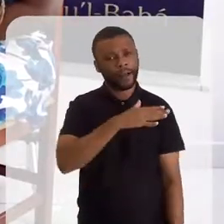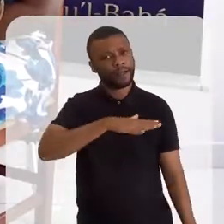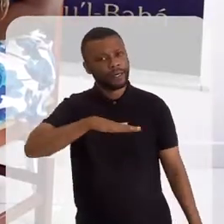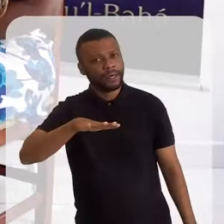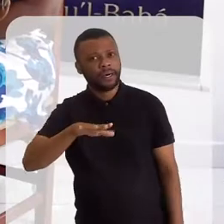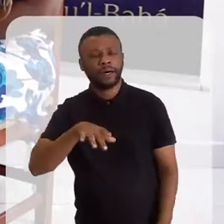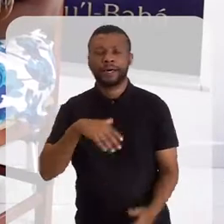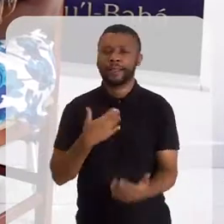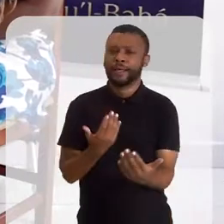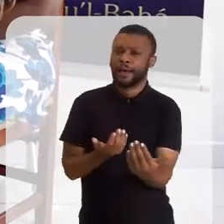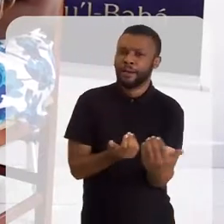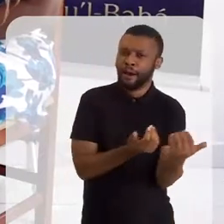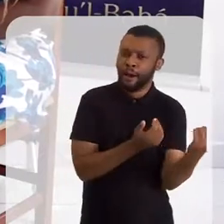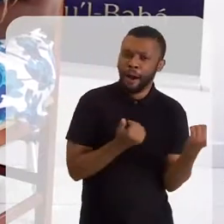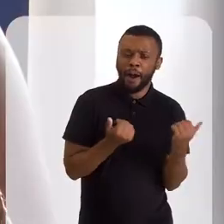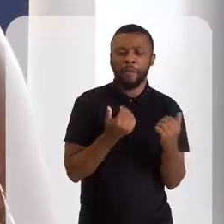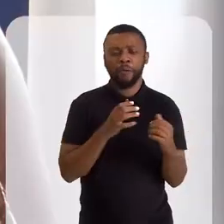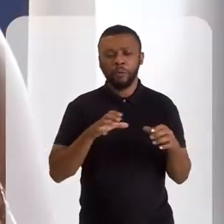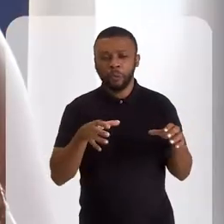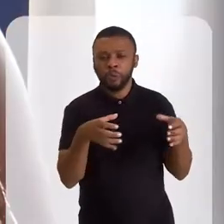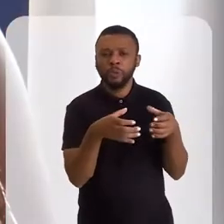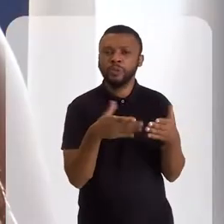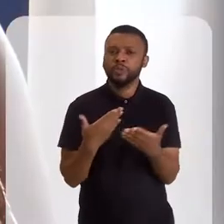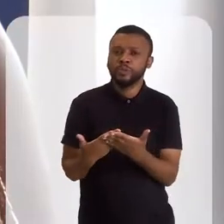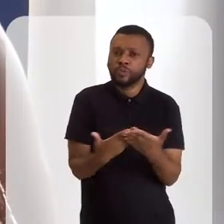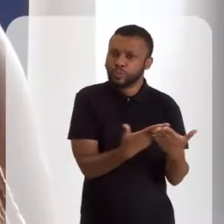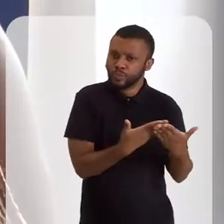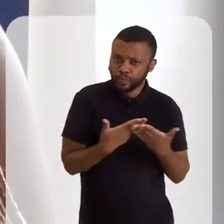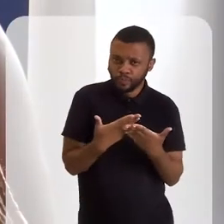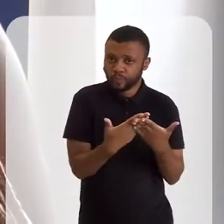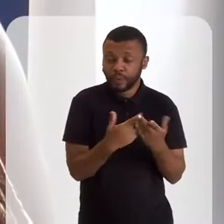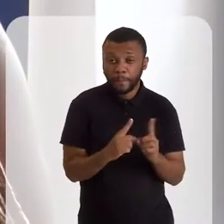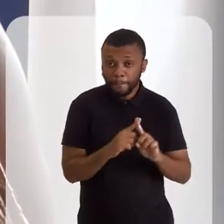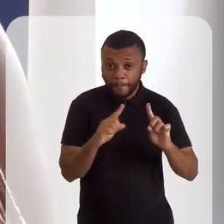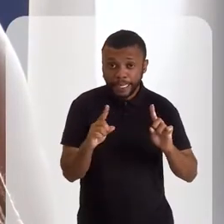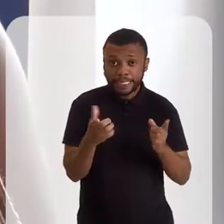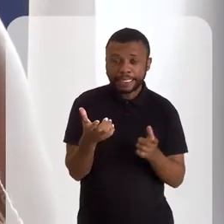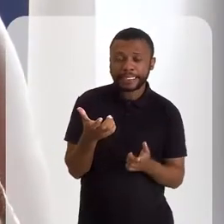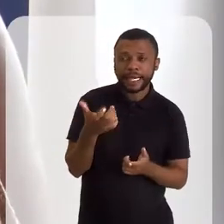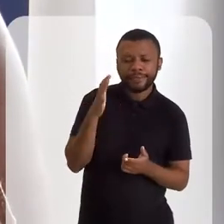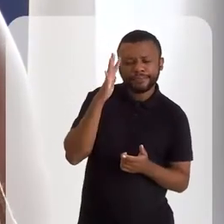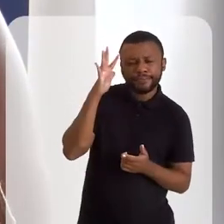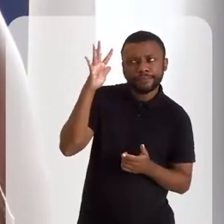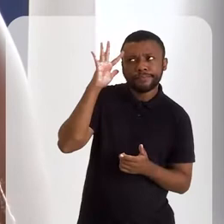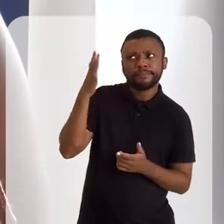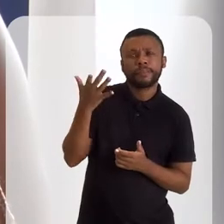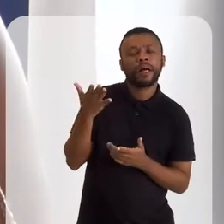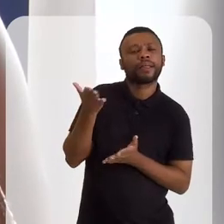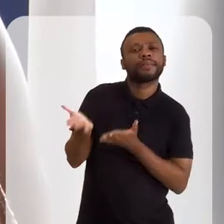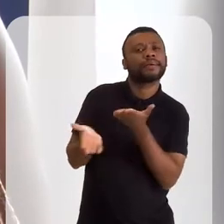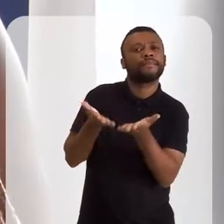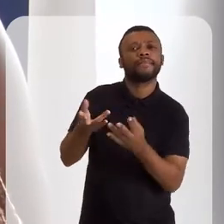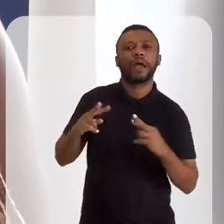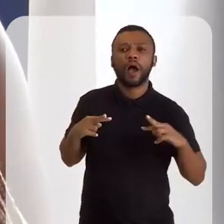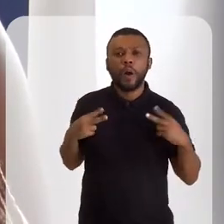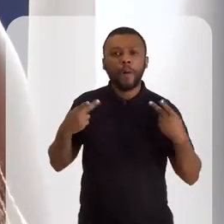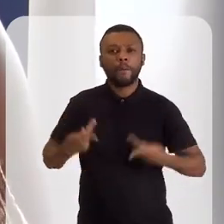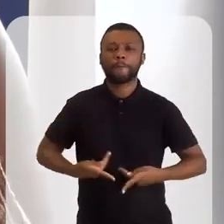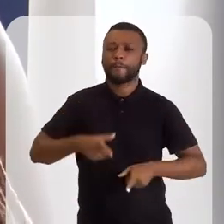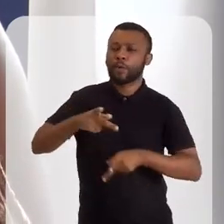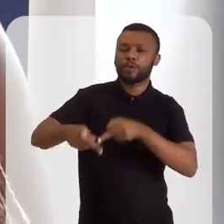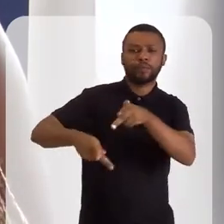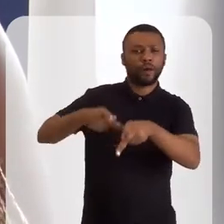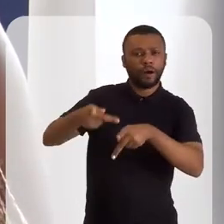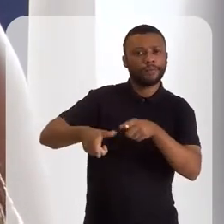crianças, os grupos de pré-jovens, os círculos de estudos. Mas isso é aquele que deseja servir a humanidade, né? Que